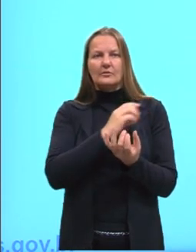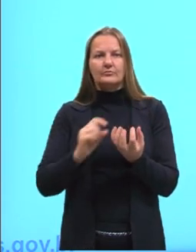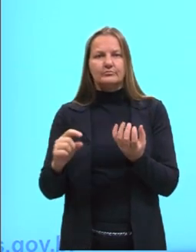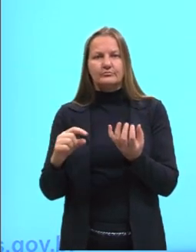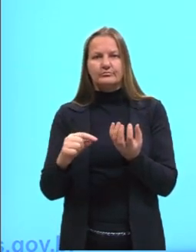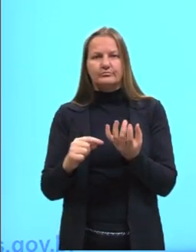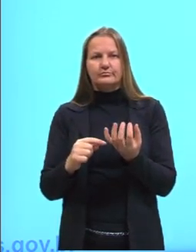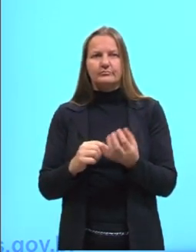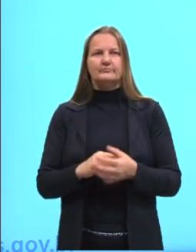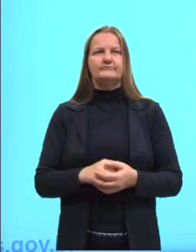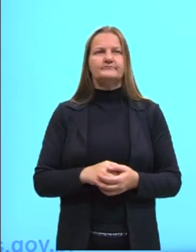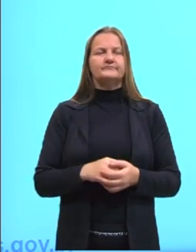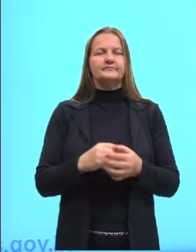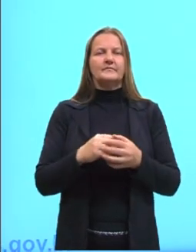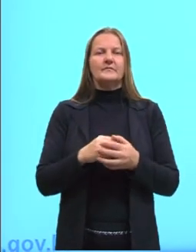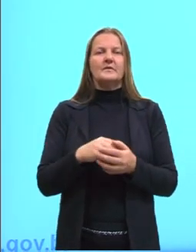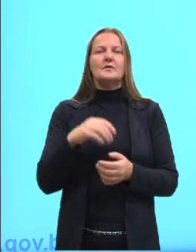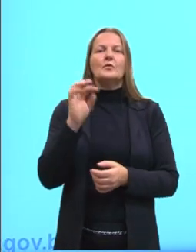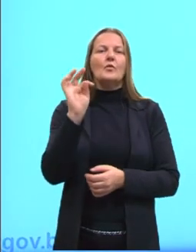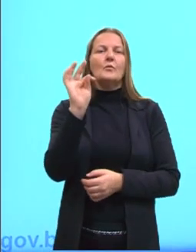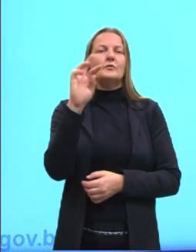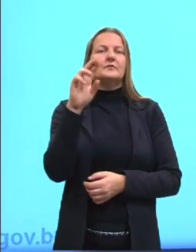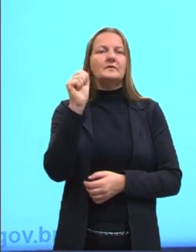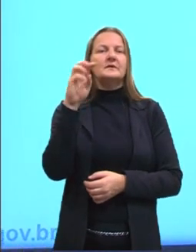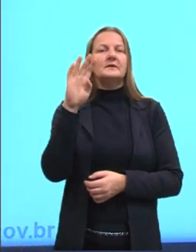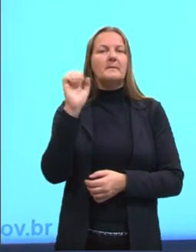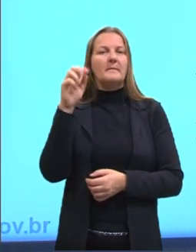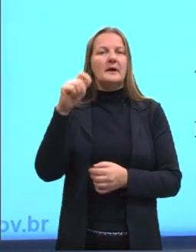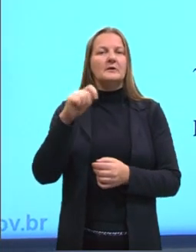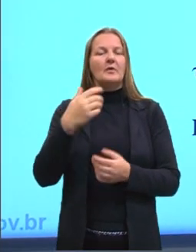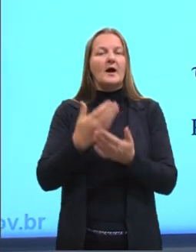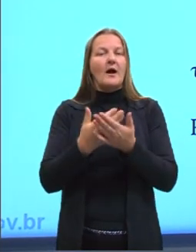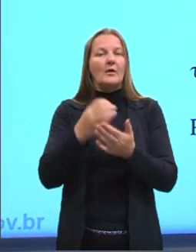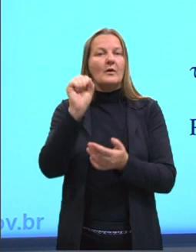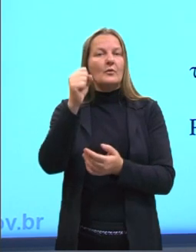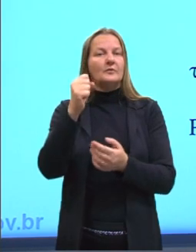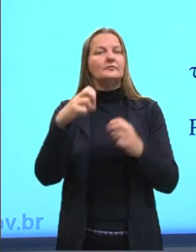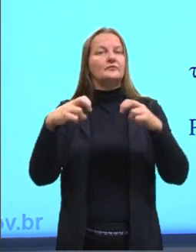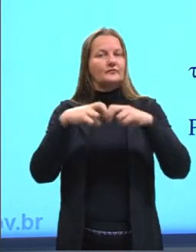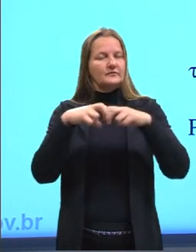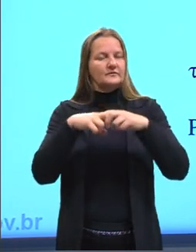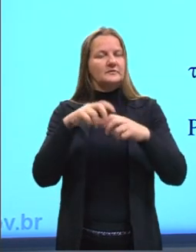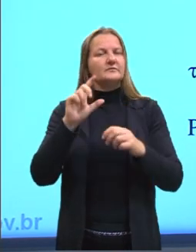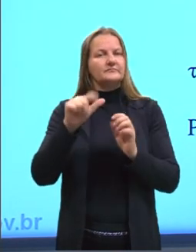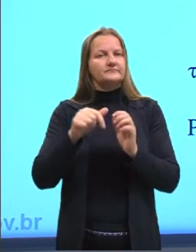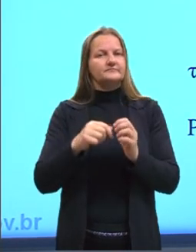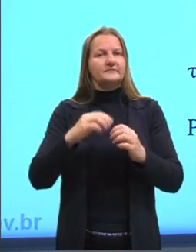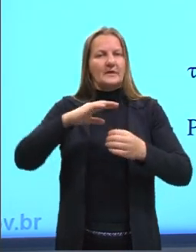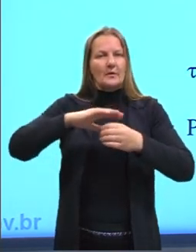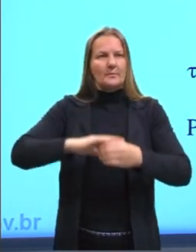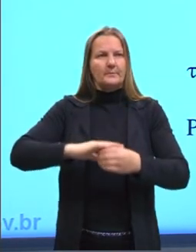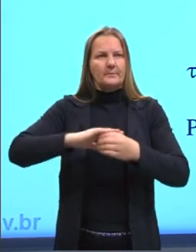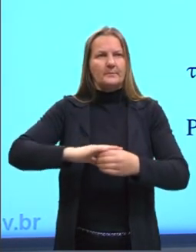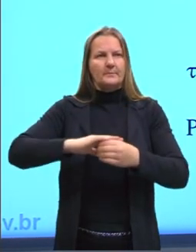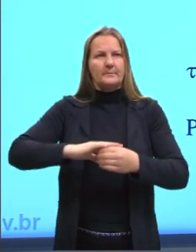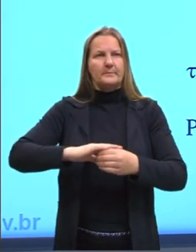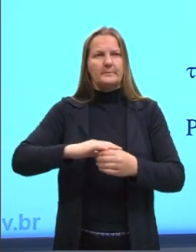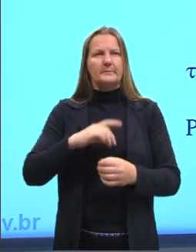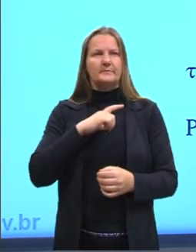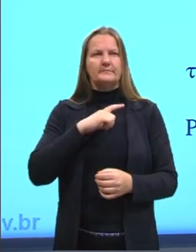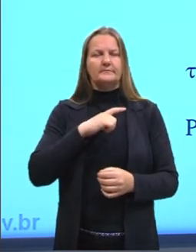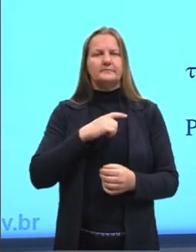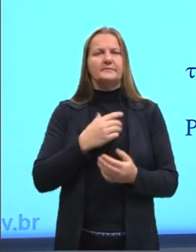Então, como eu falei. Trabalho. Vocês podem assistir, então, na aula 8 de Física. Relembrar. Pressão também. Conceitos que a gente está